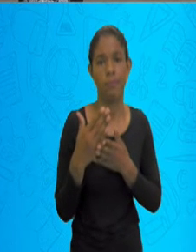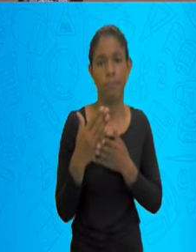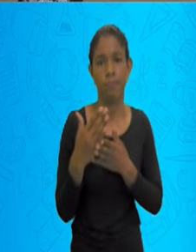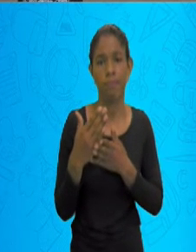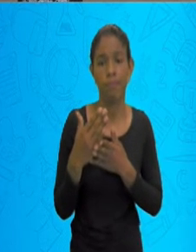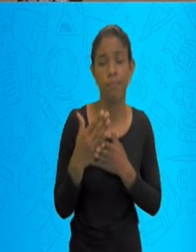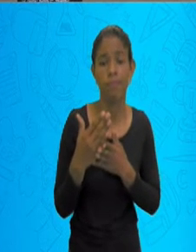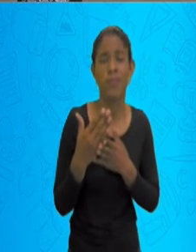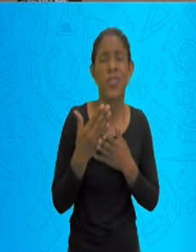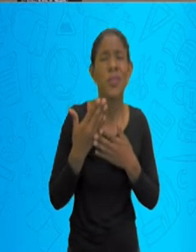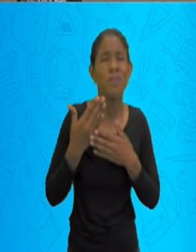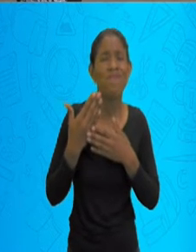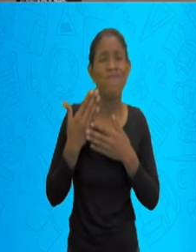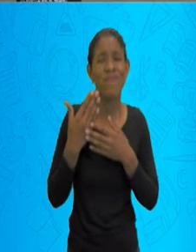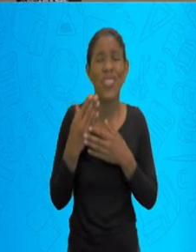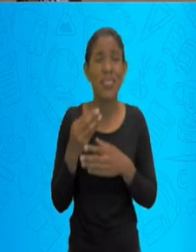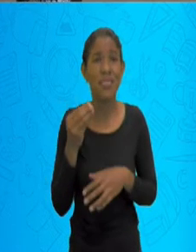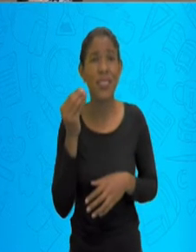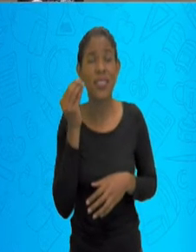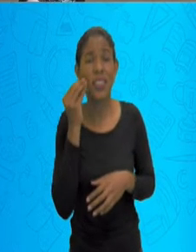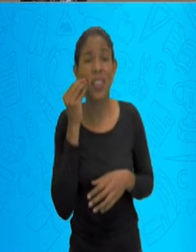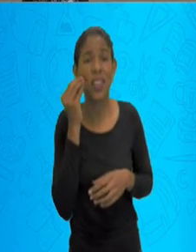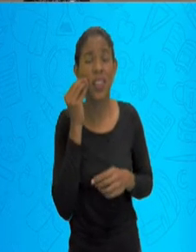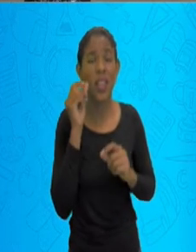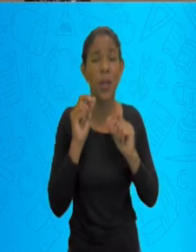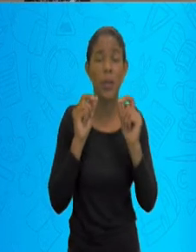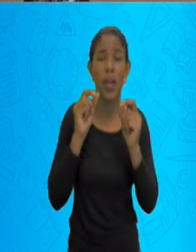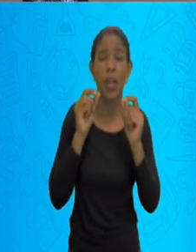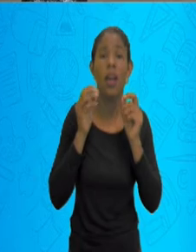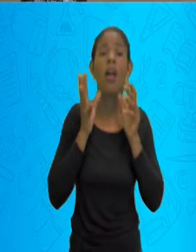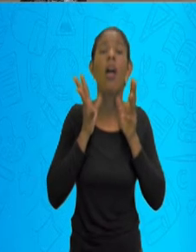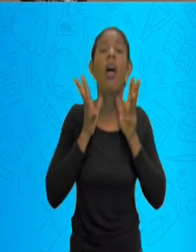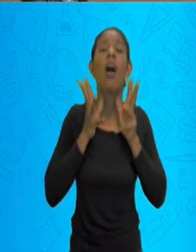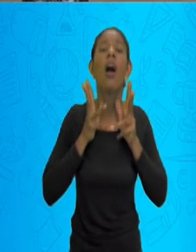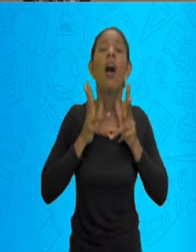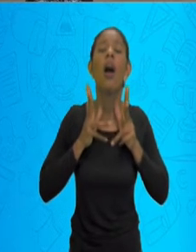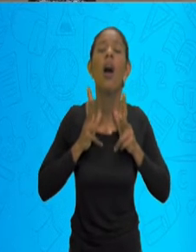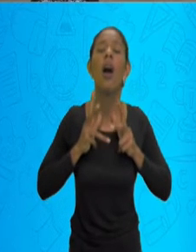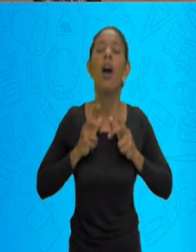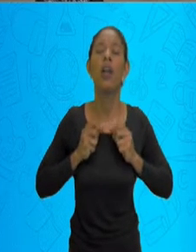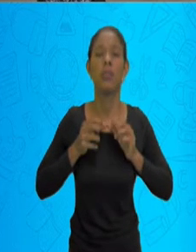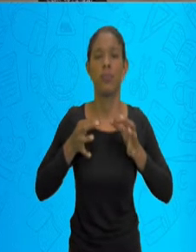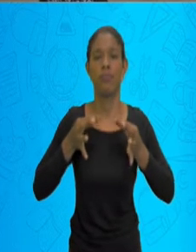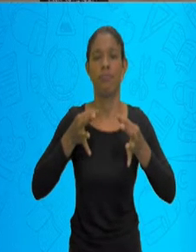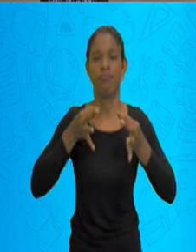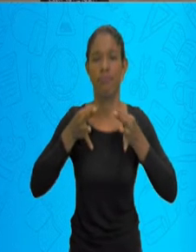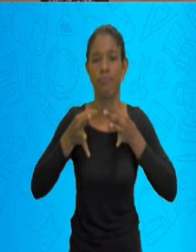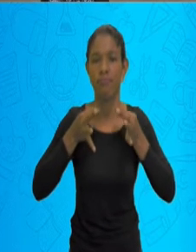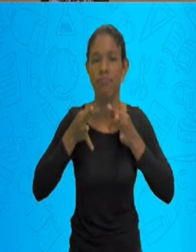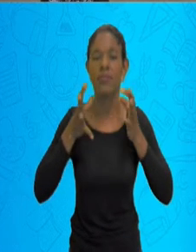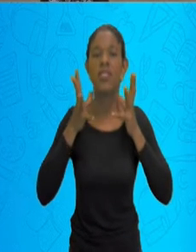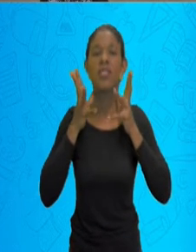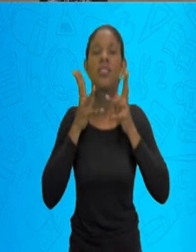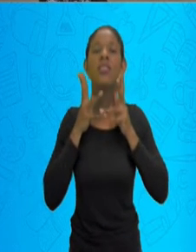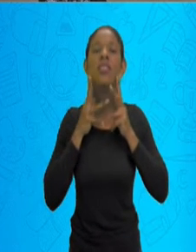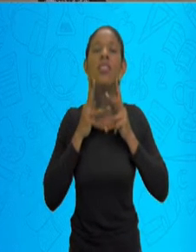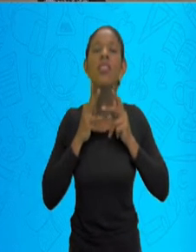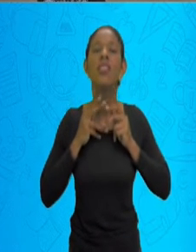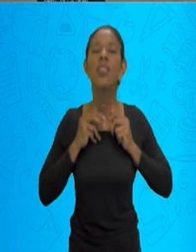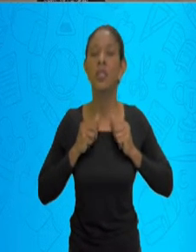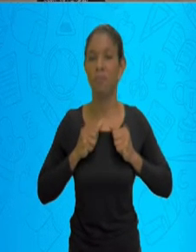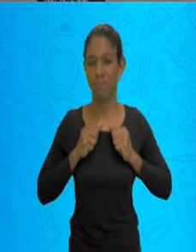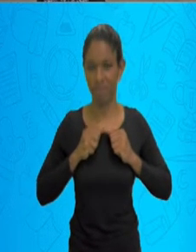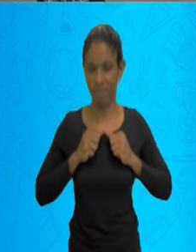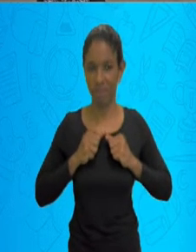comecinho dela, a tentativa é limpar. É organizar uma limpeza do meu